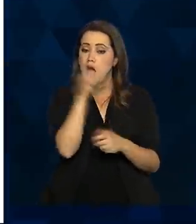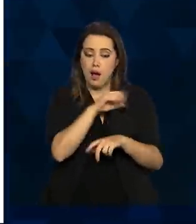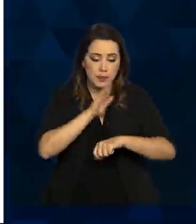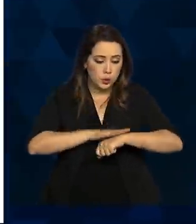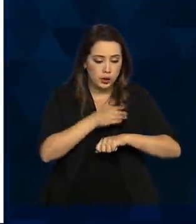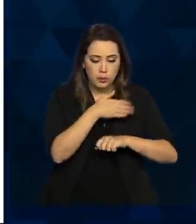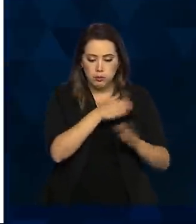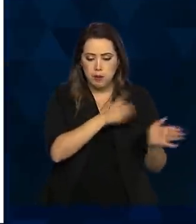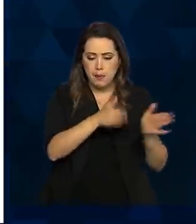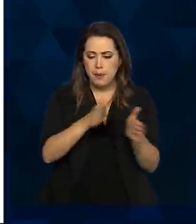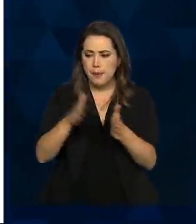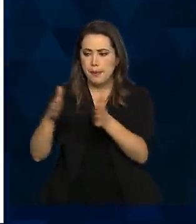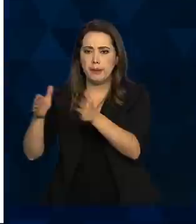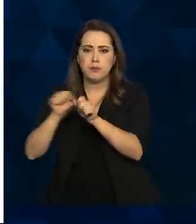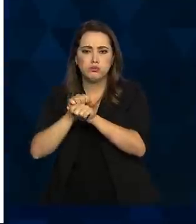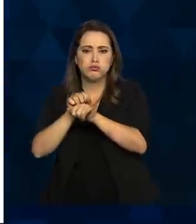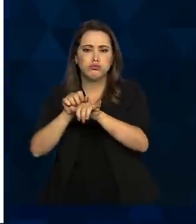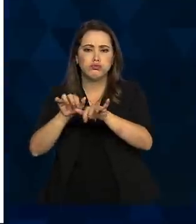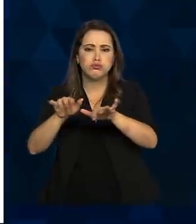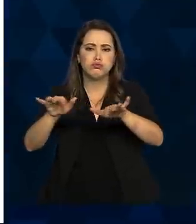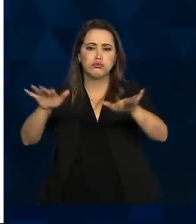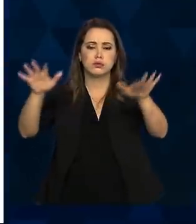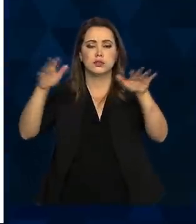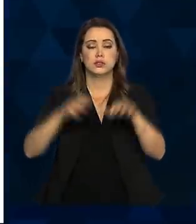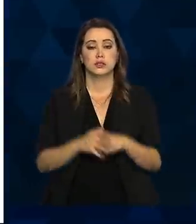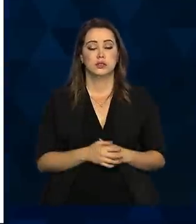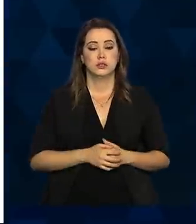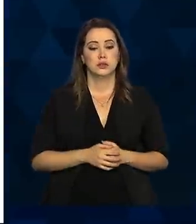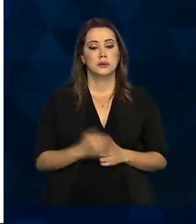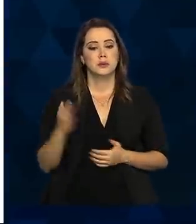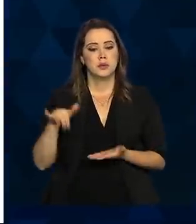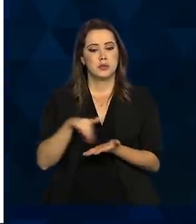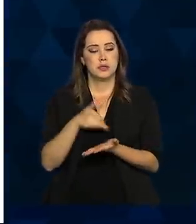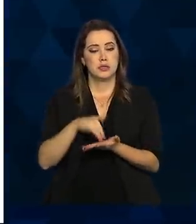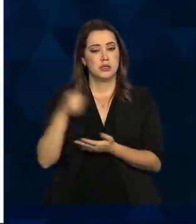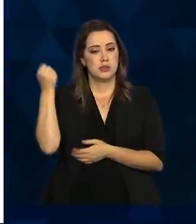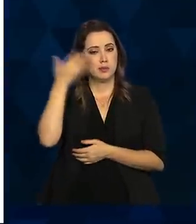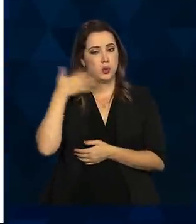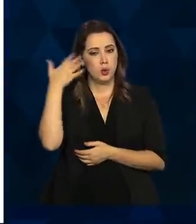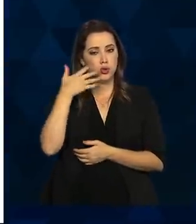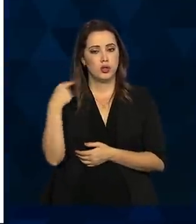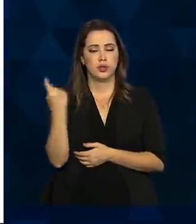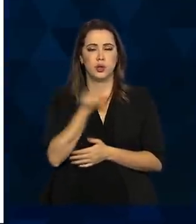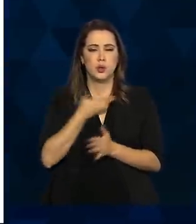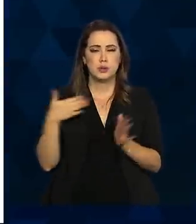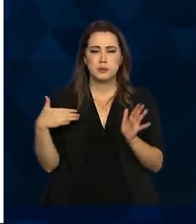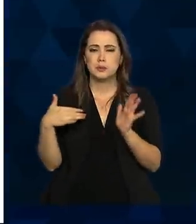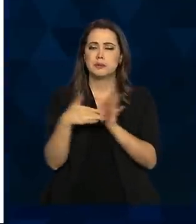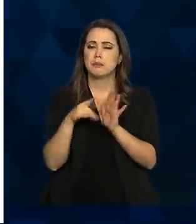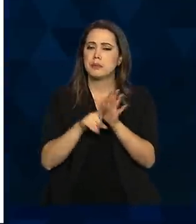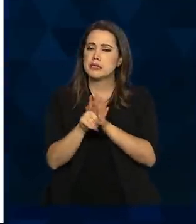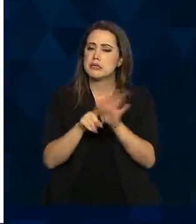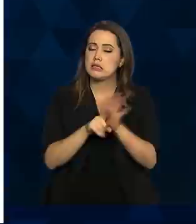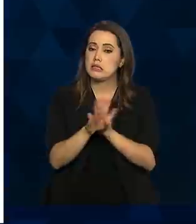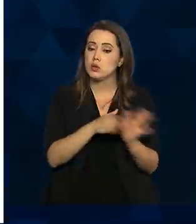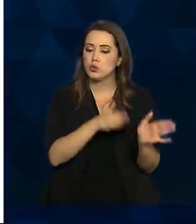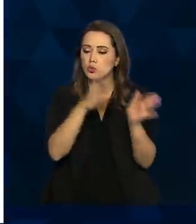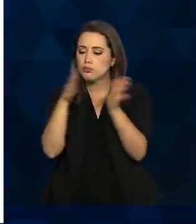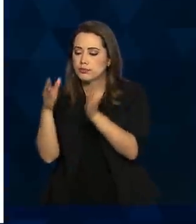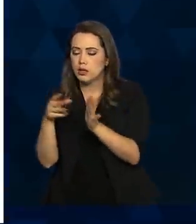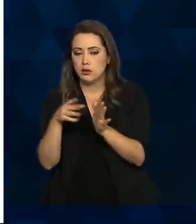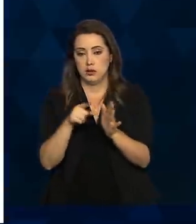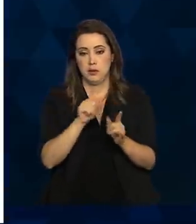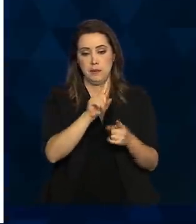pelo território. Então, o secretário já mencionou o resultado da nossa última fase. Então, na primeira